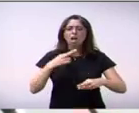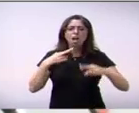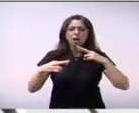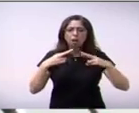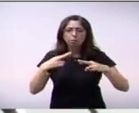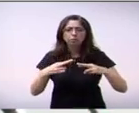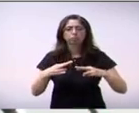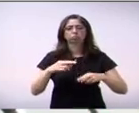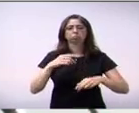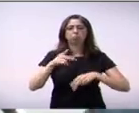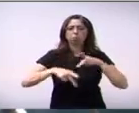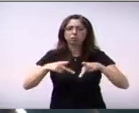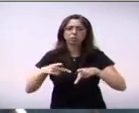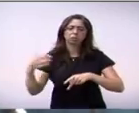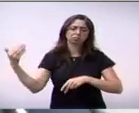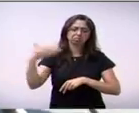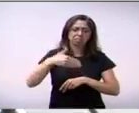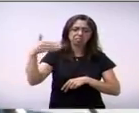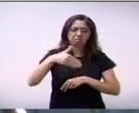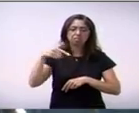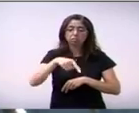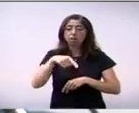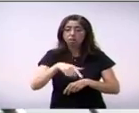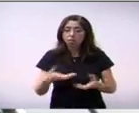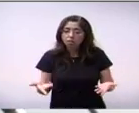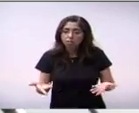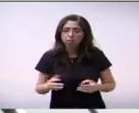para a gente, em cima mesmo do próprio vereador,